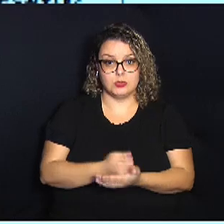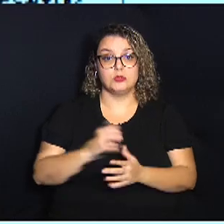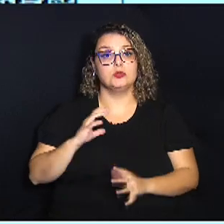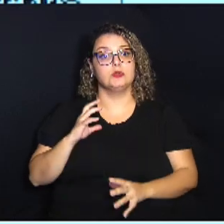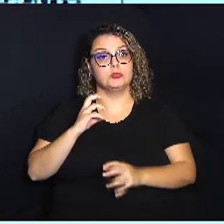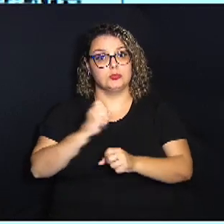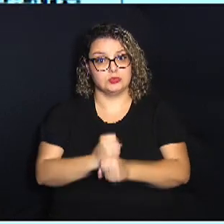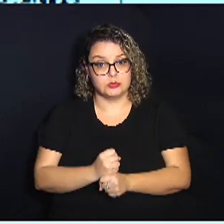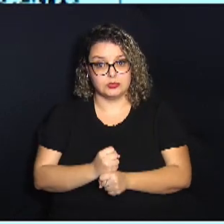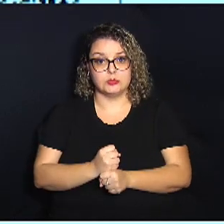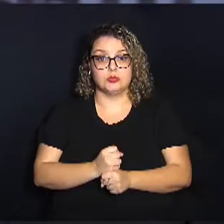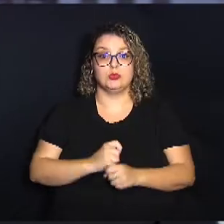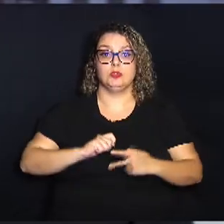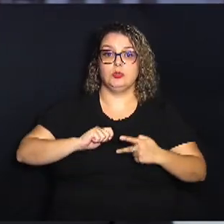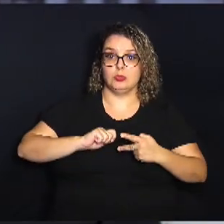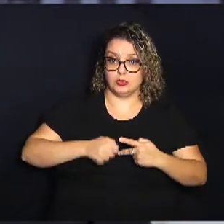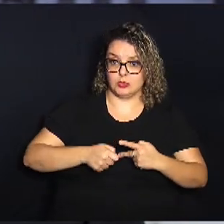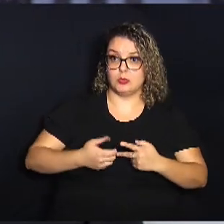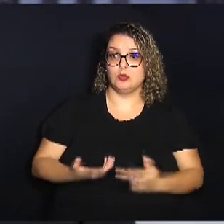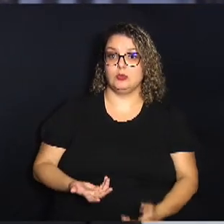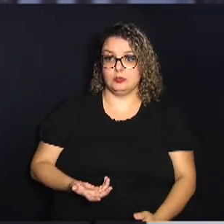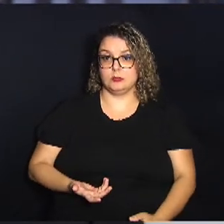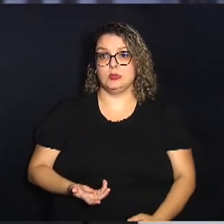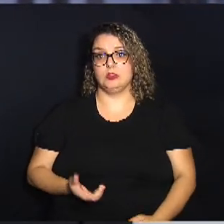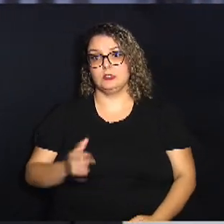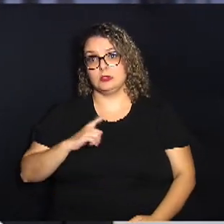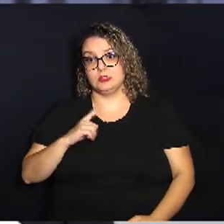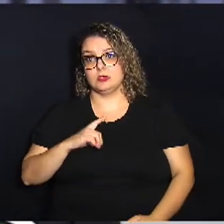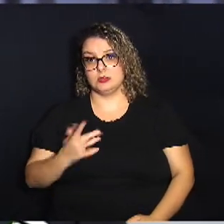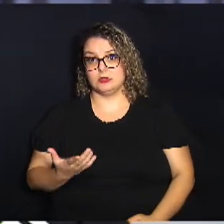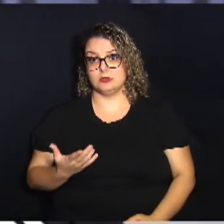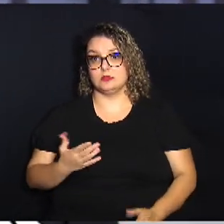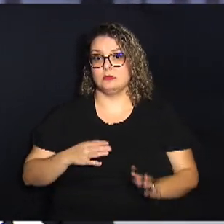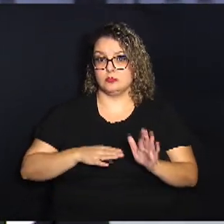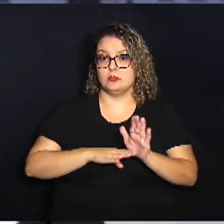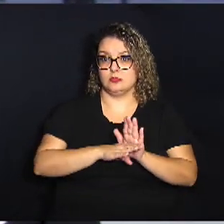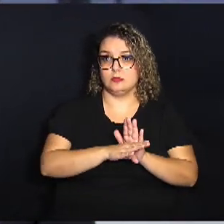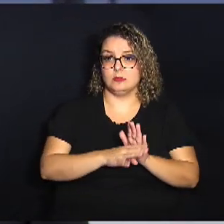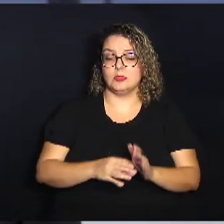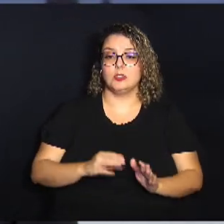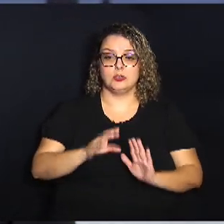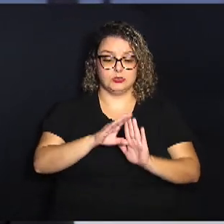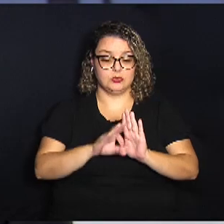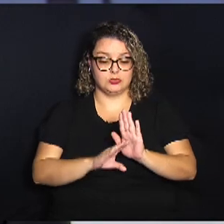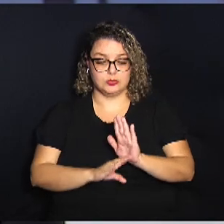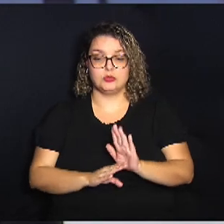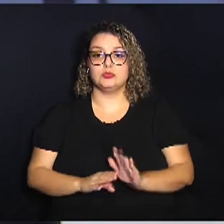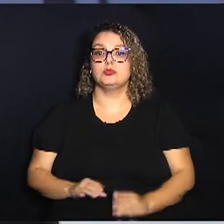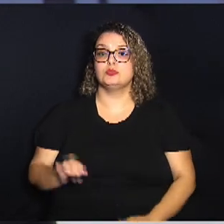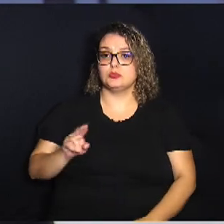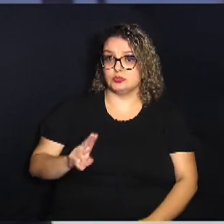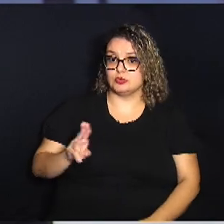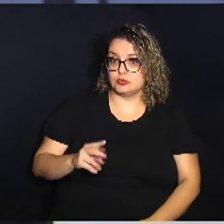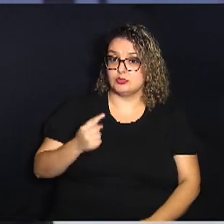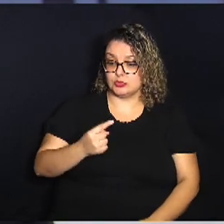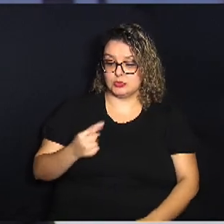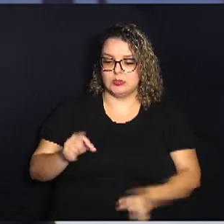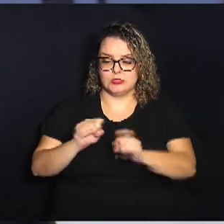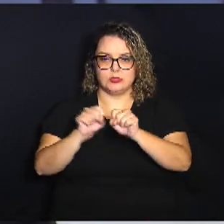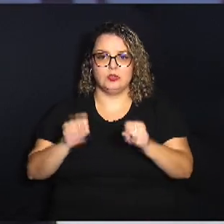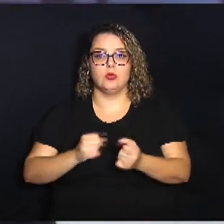integrar o código PICS. Tem uma escala de programação, de implantação de cada sistema,